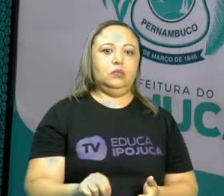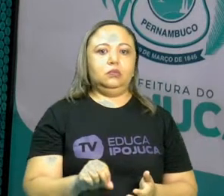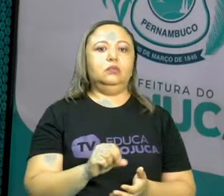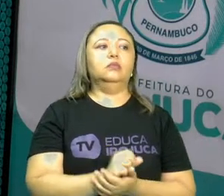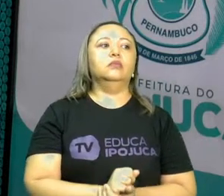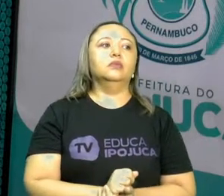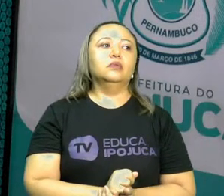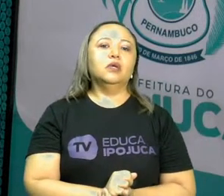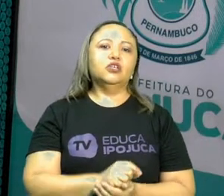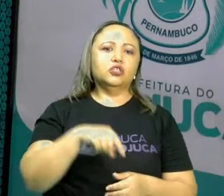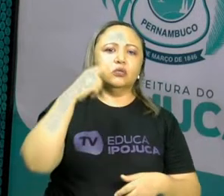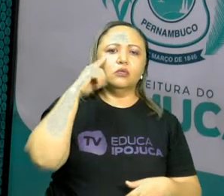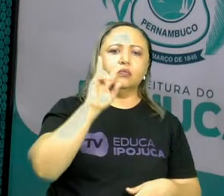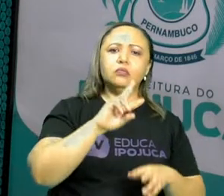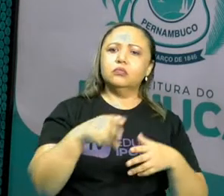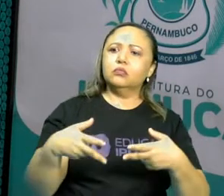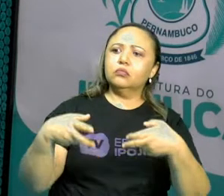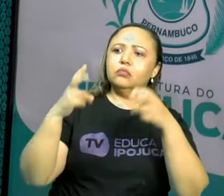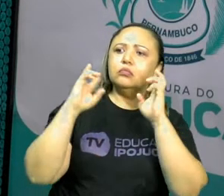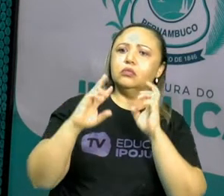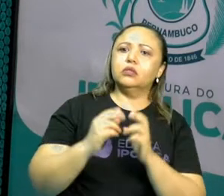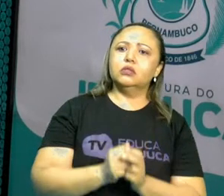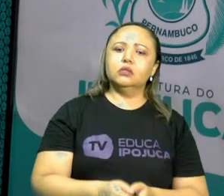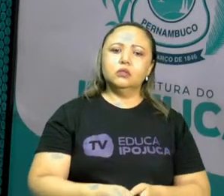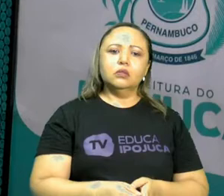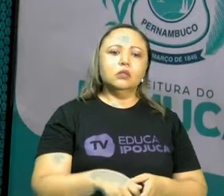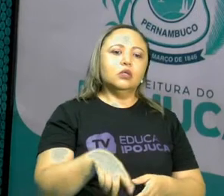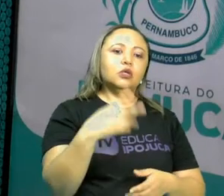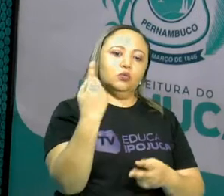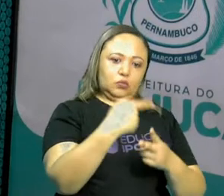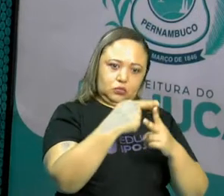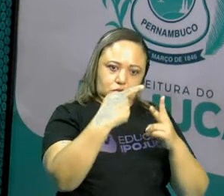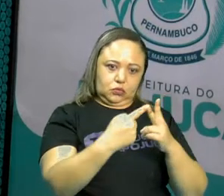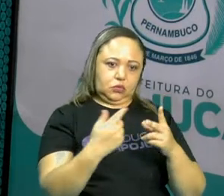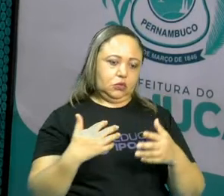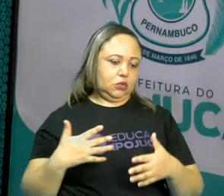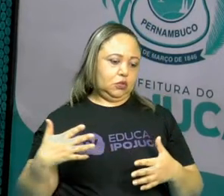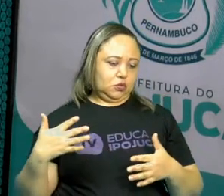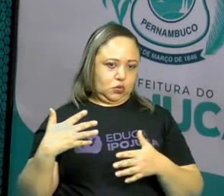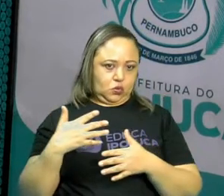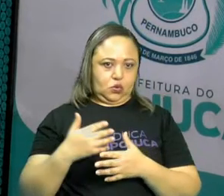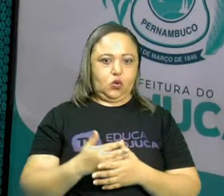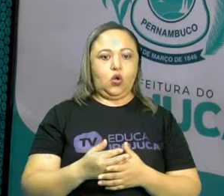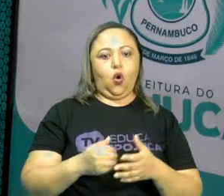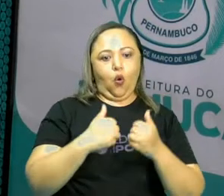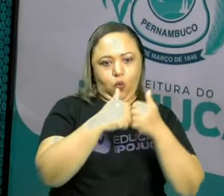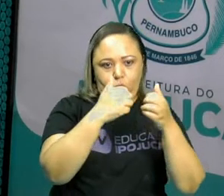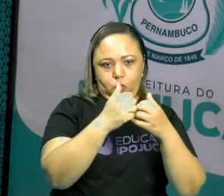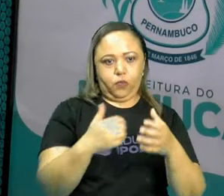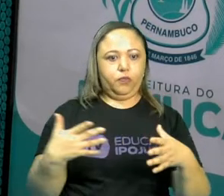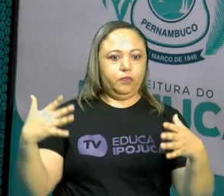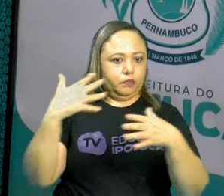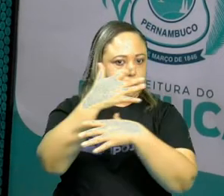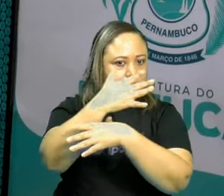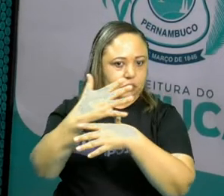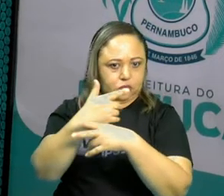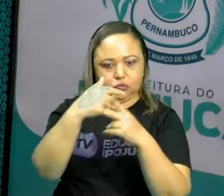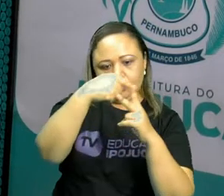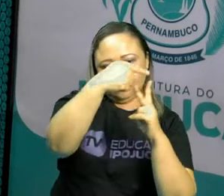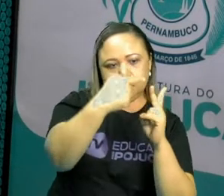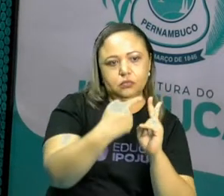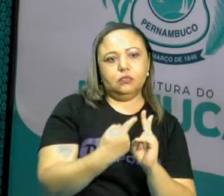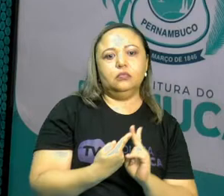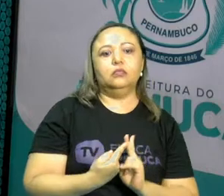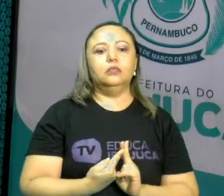a gente percebe que os dois vão sair iguais. Esse valor 50 minutos é aquilo que nós chamamos de